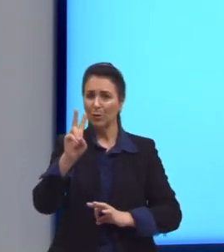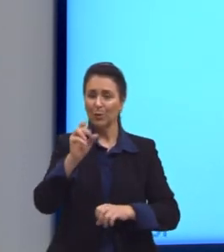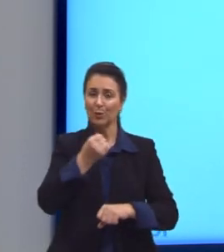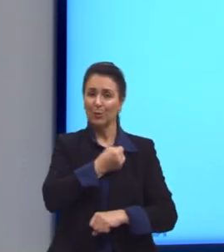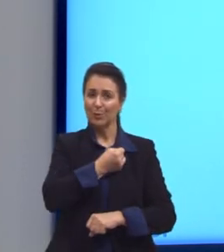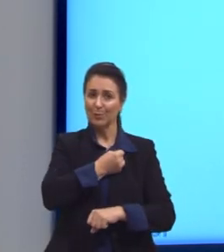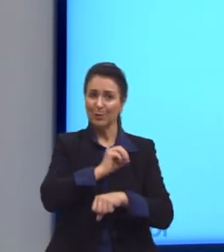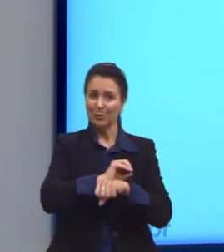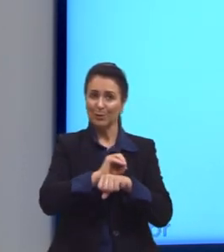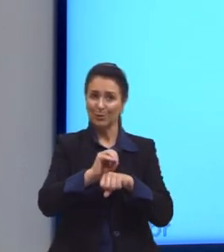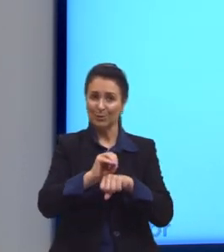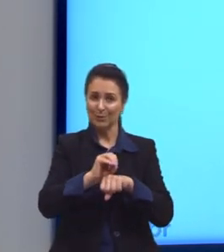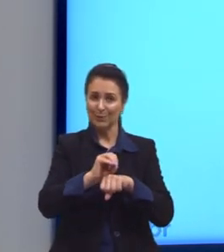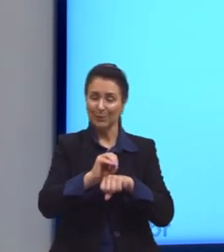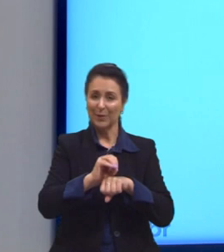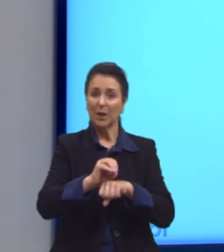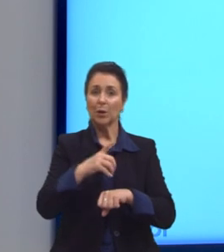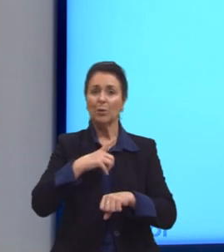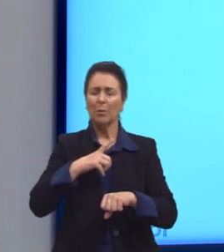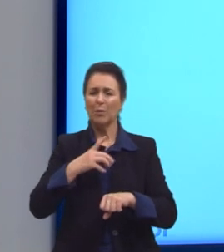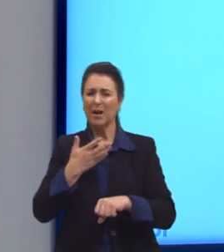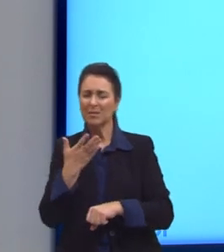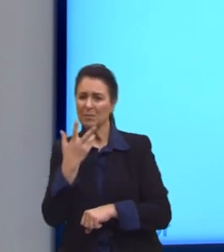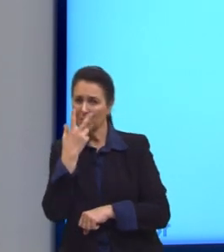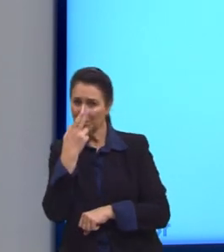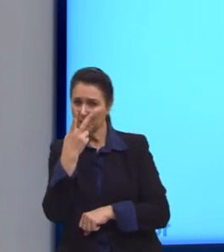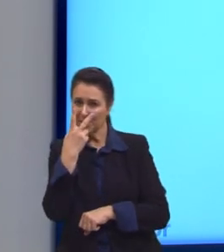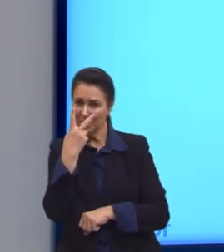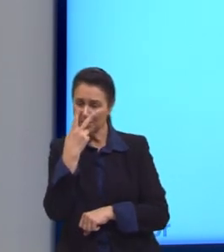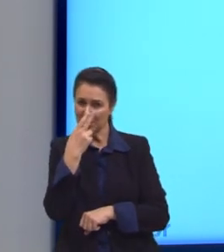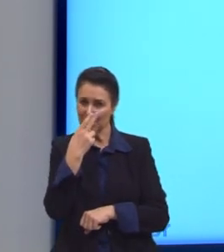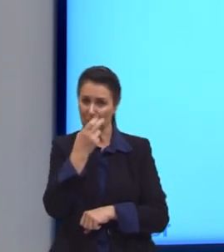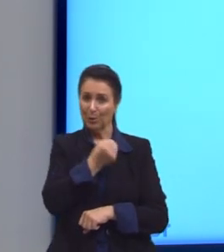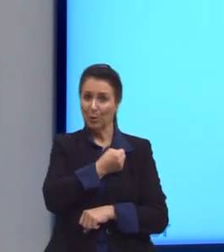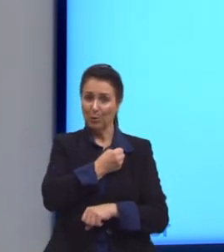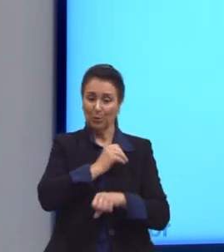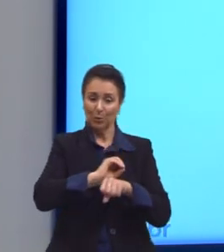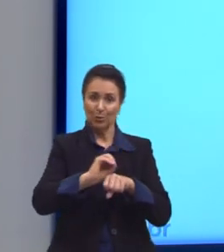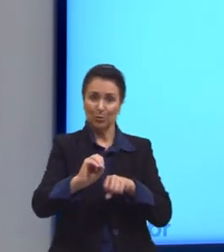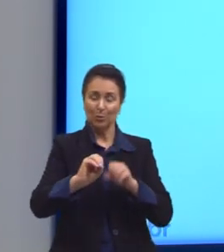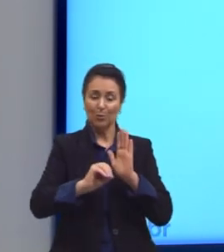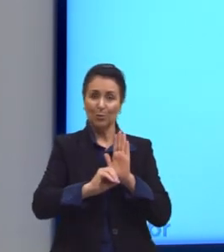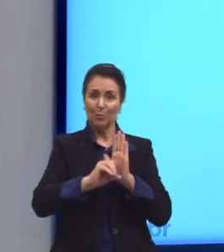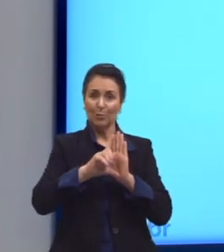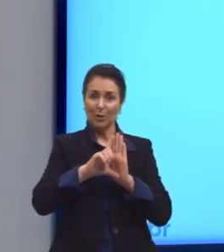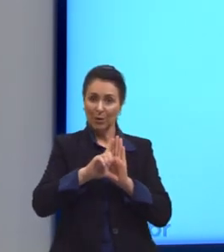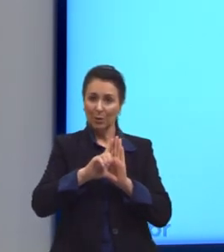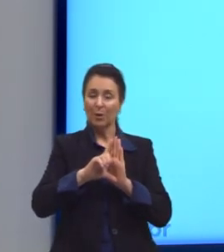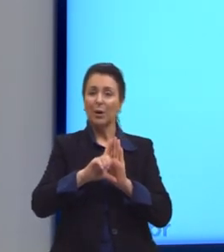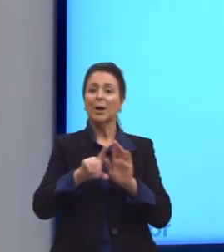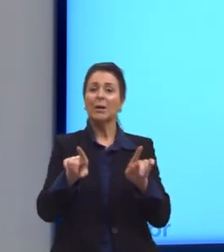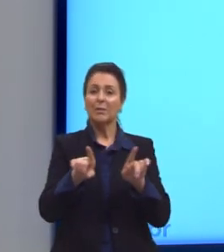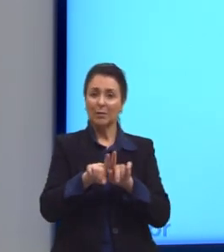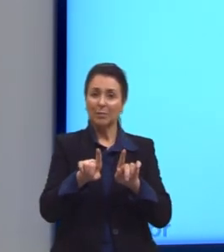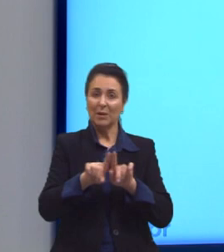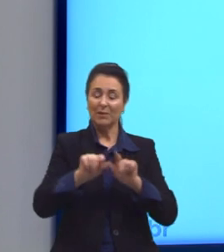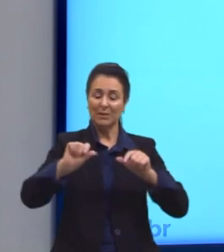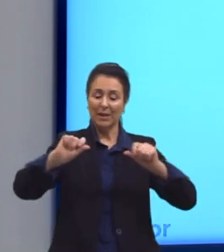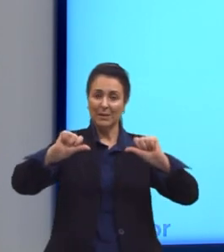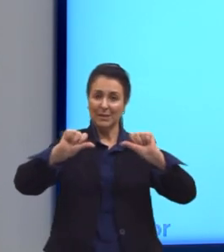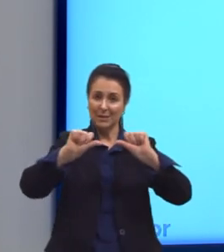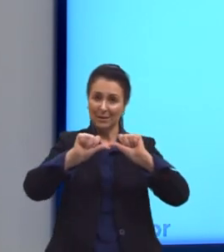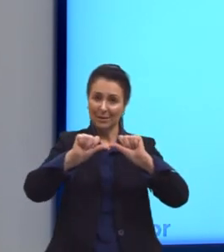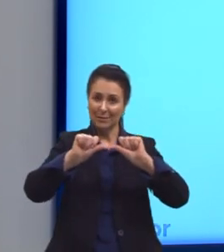ouro. Aliás, quanto mais próximo algo chegar deste, maior será considerada sua simetria